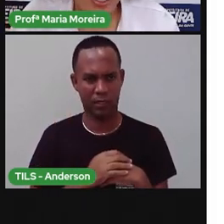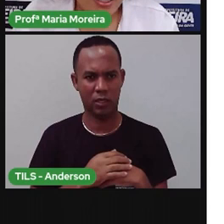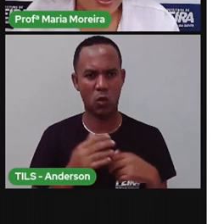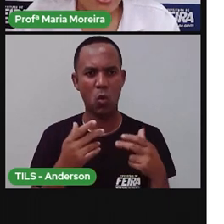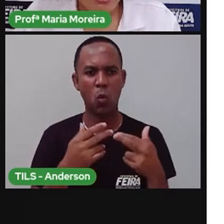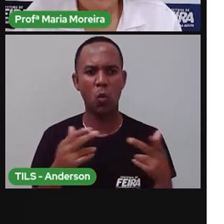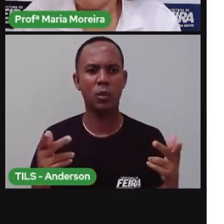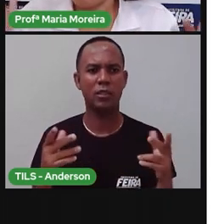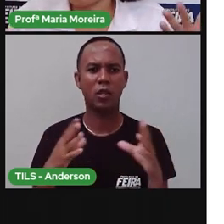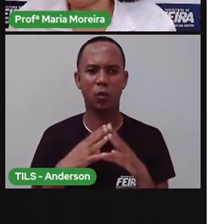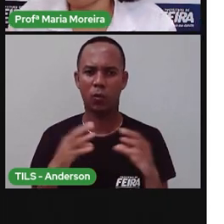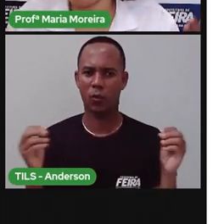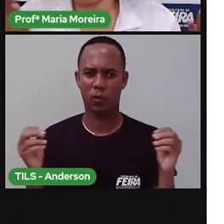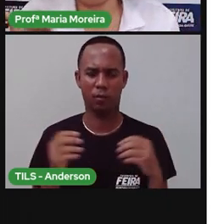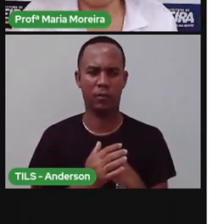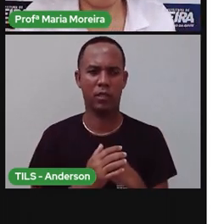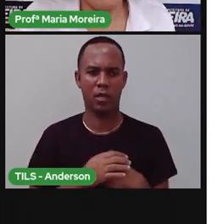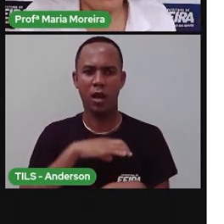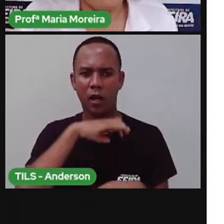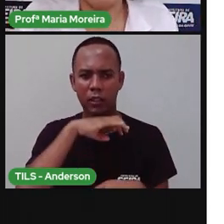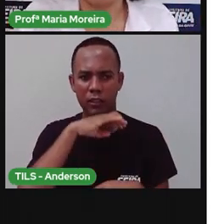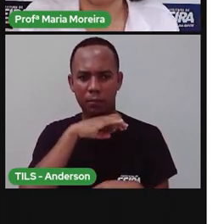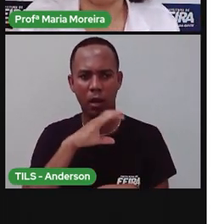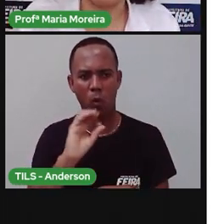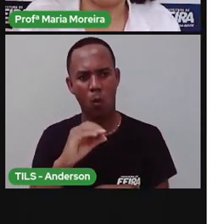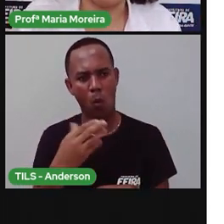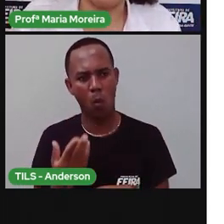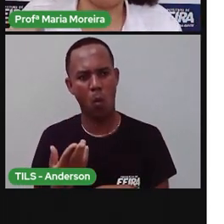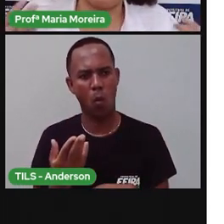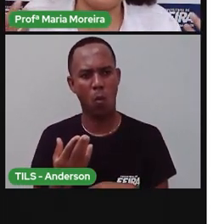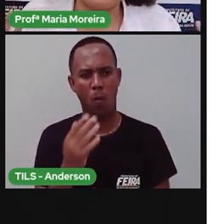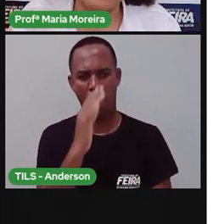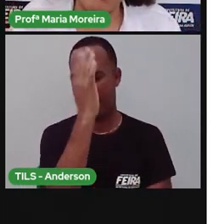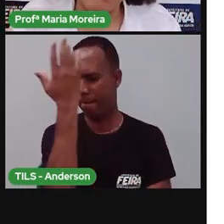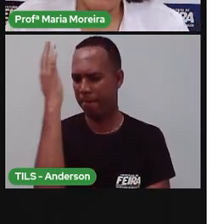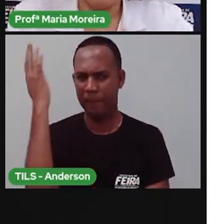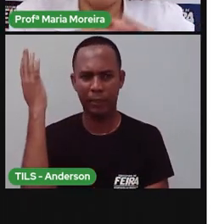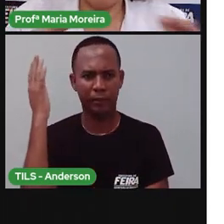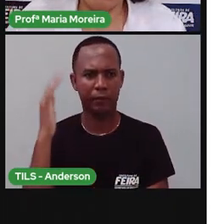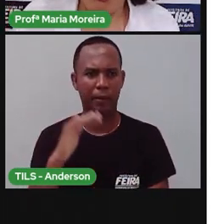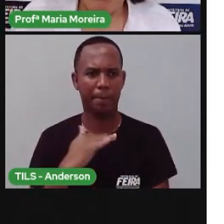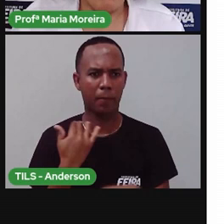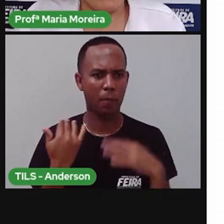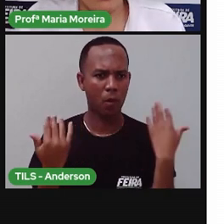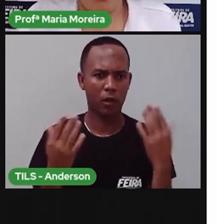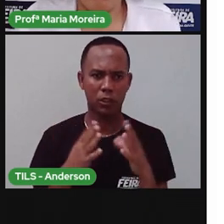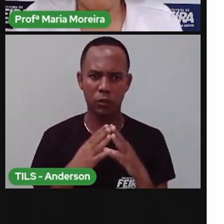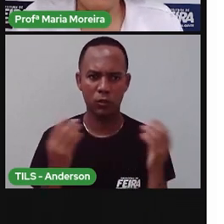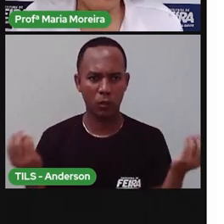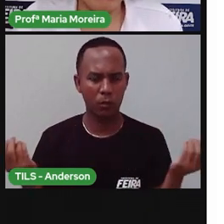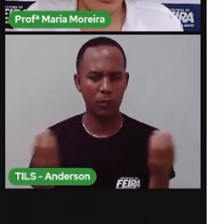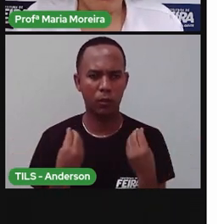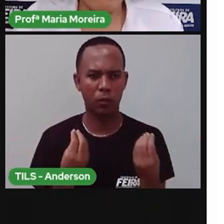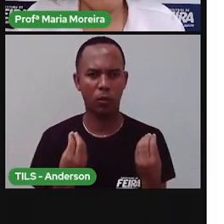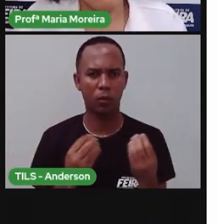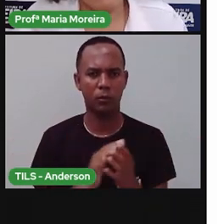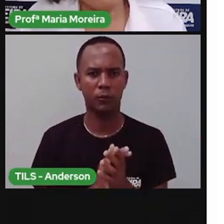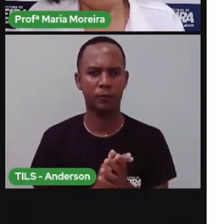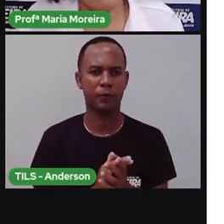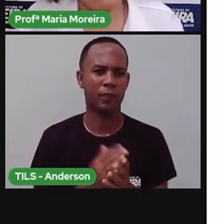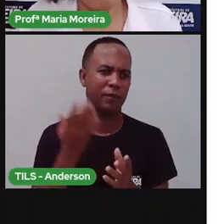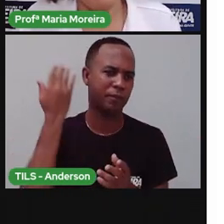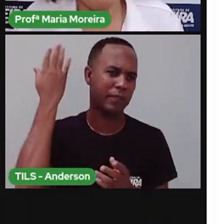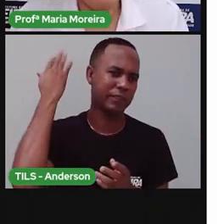desaparece. Seja um animal ou uma planta, entra em extinção, some. Por exemplo, dinossauros,